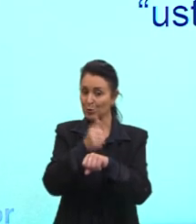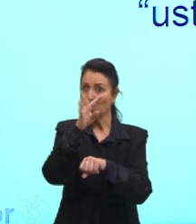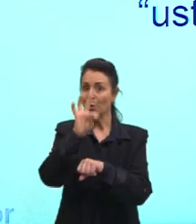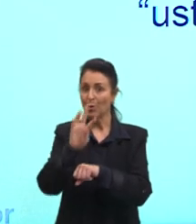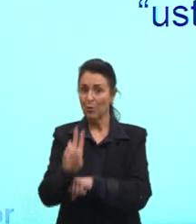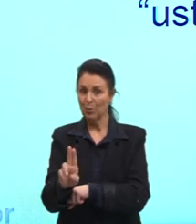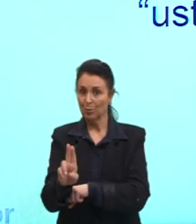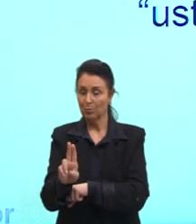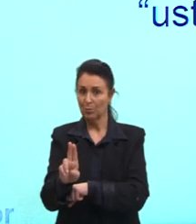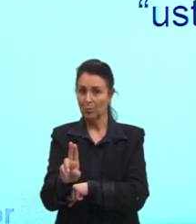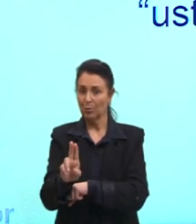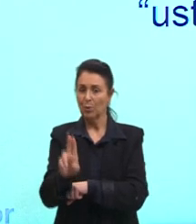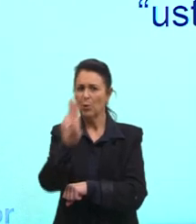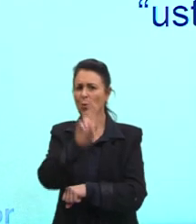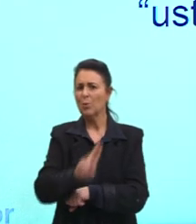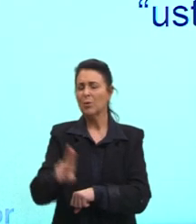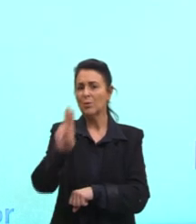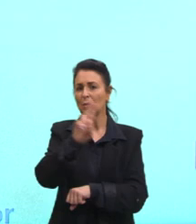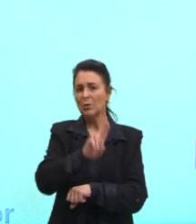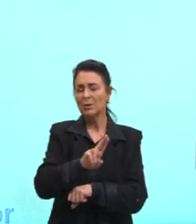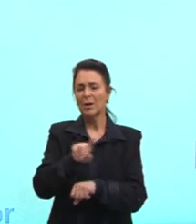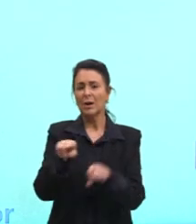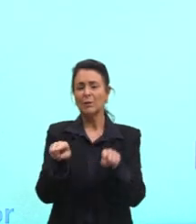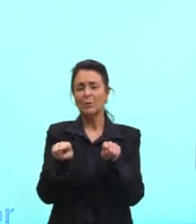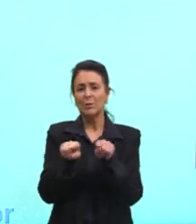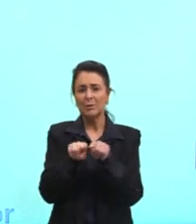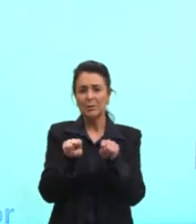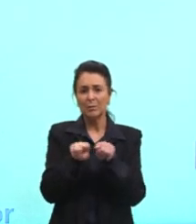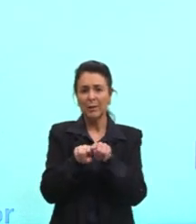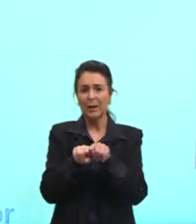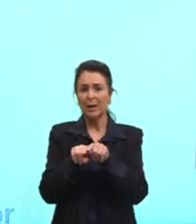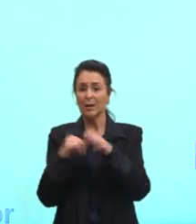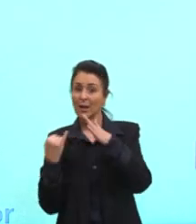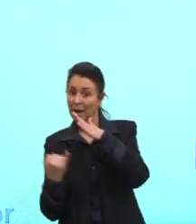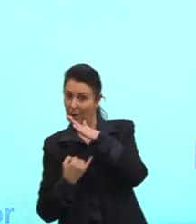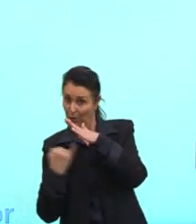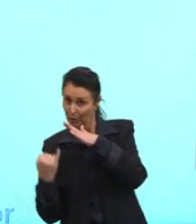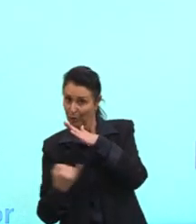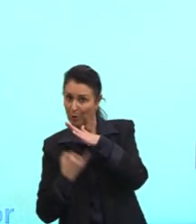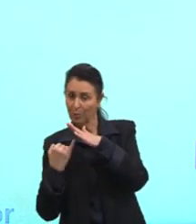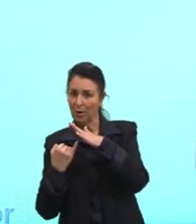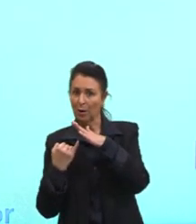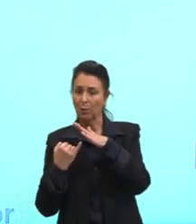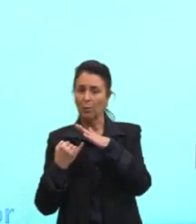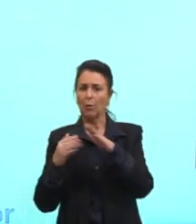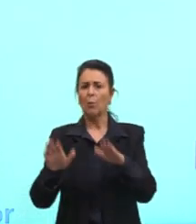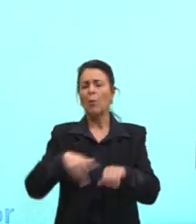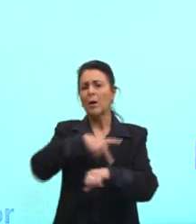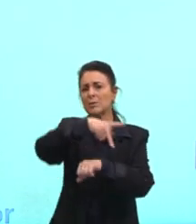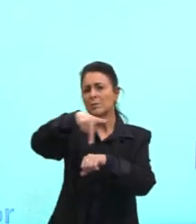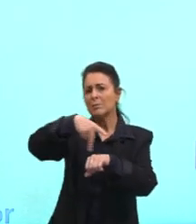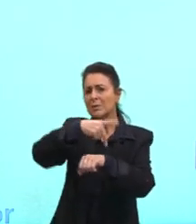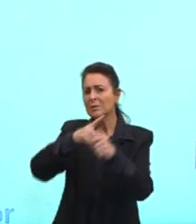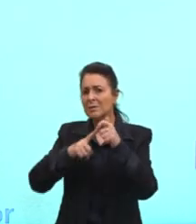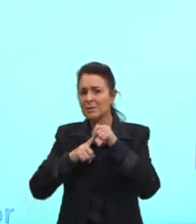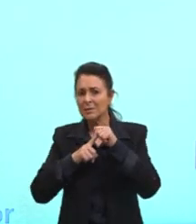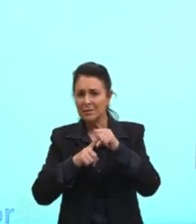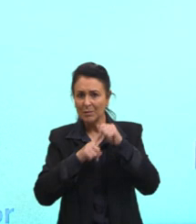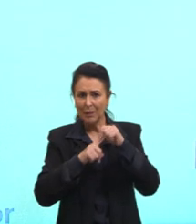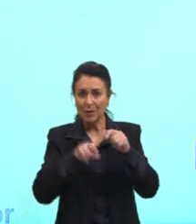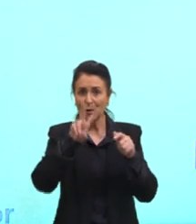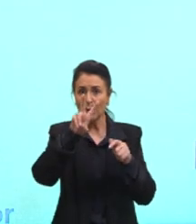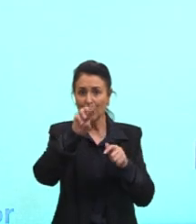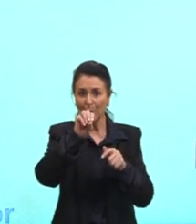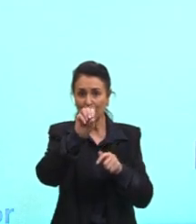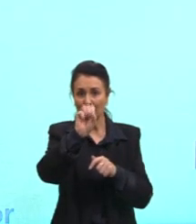Tratado, então, no tratamento informal. Quais são os países principais que vão trabalhar o você?